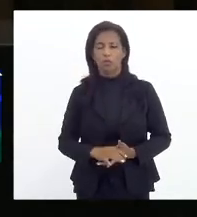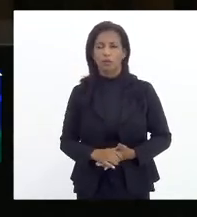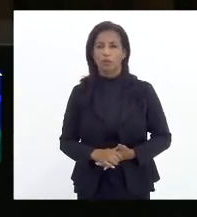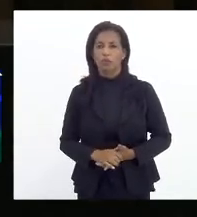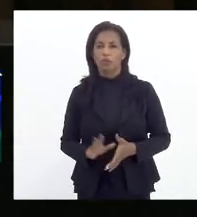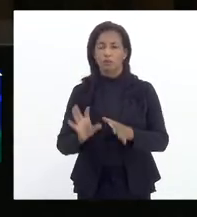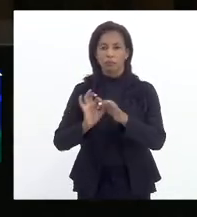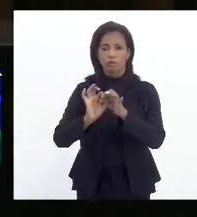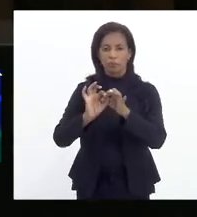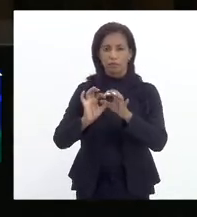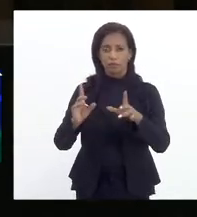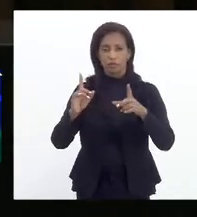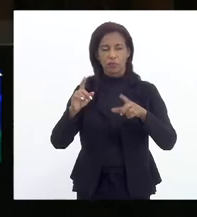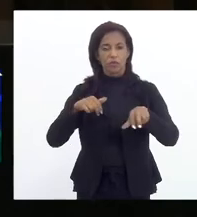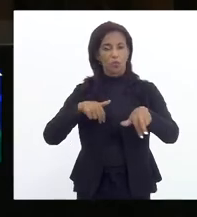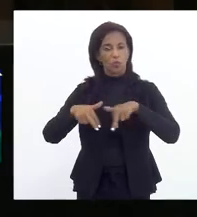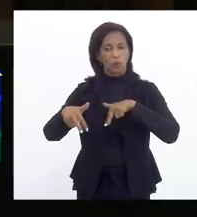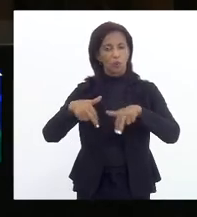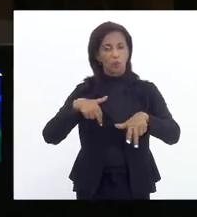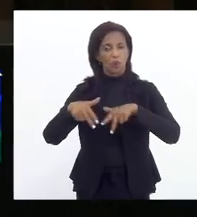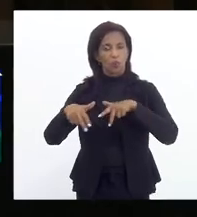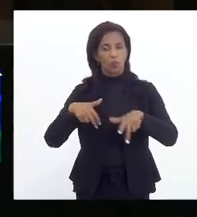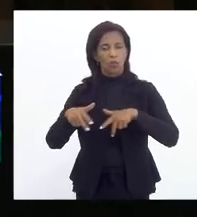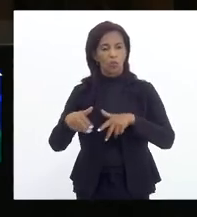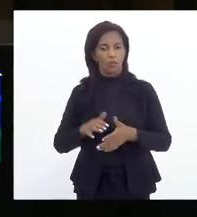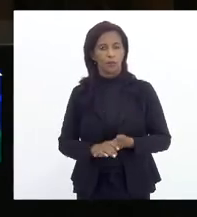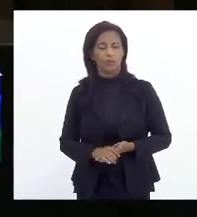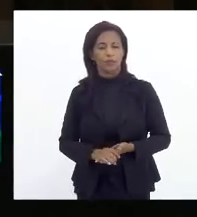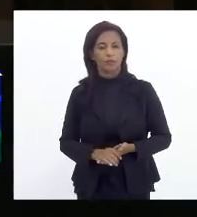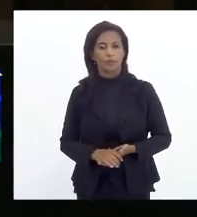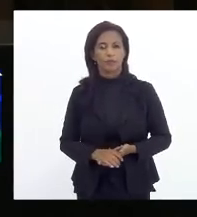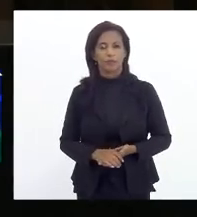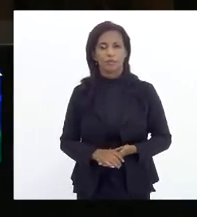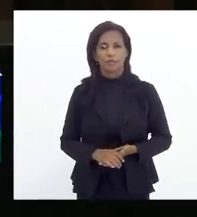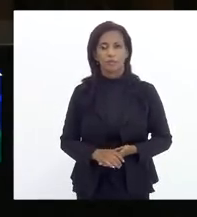a liberdade de locomoção está cerceada,